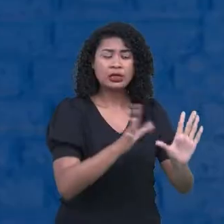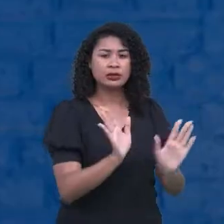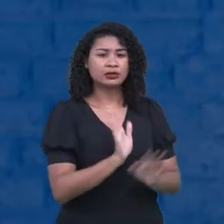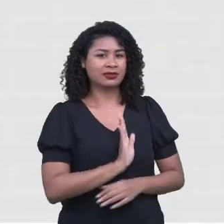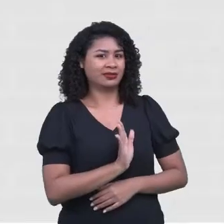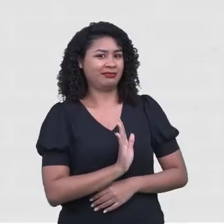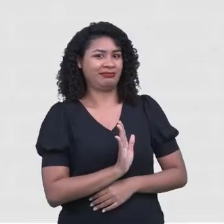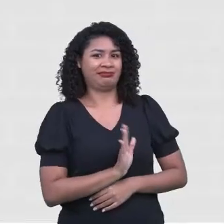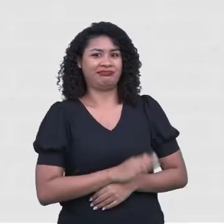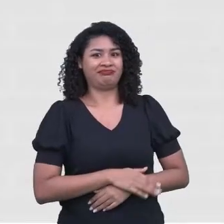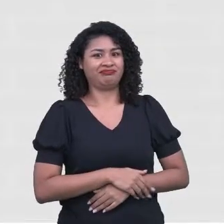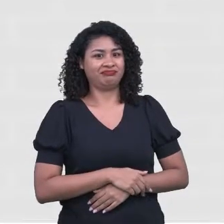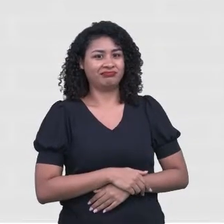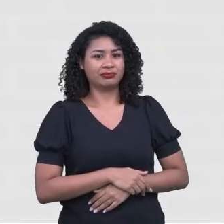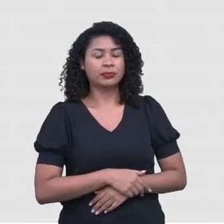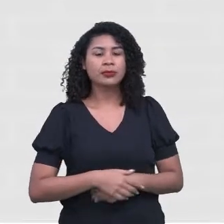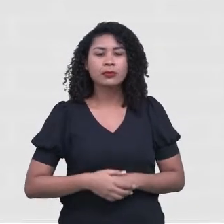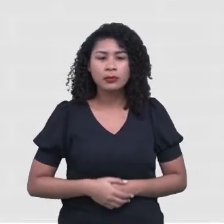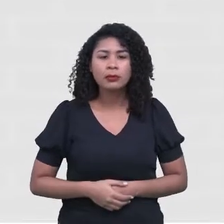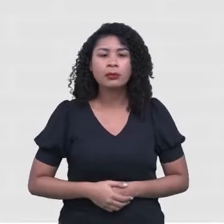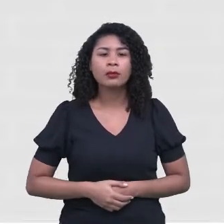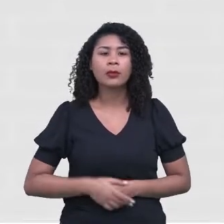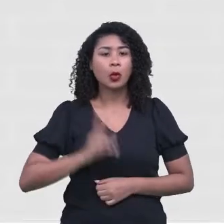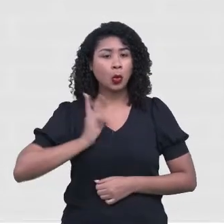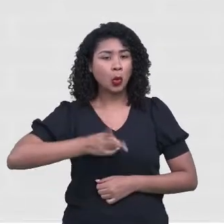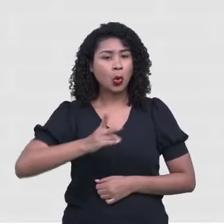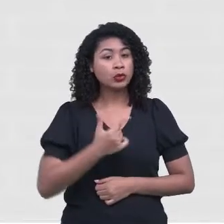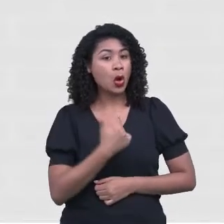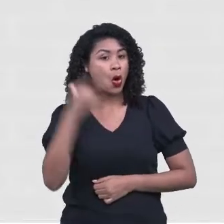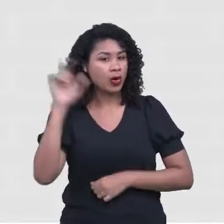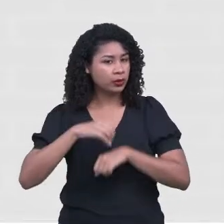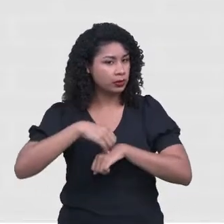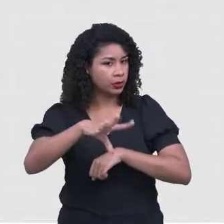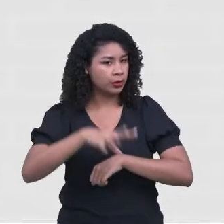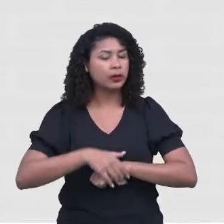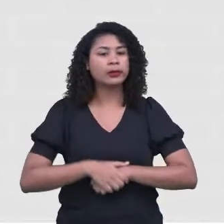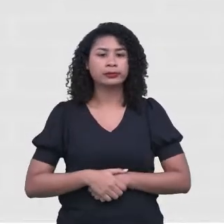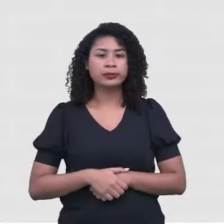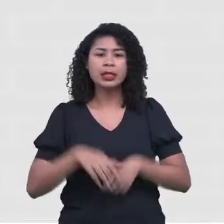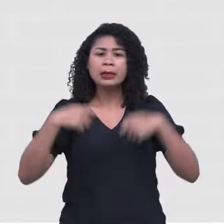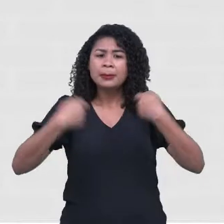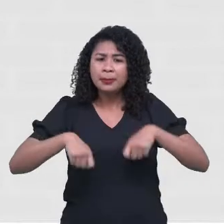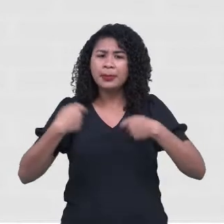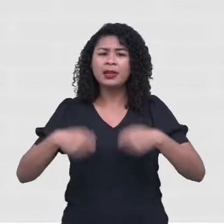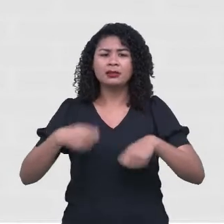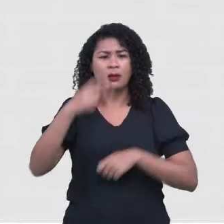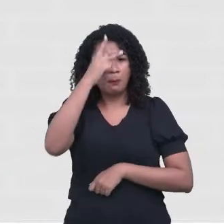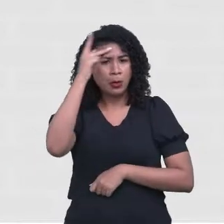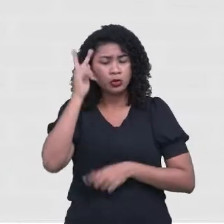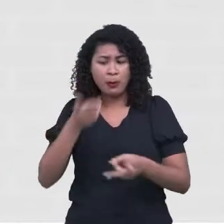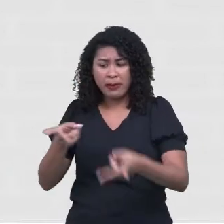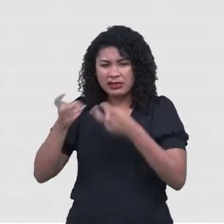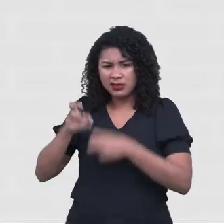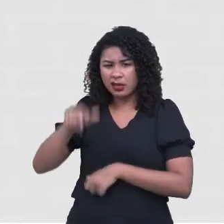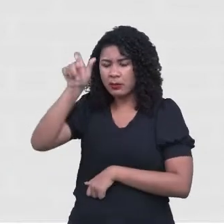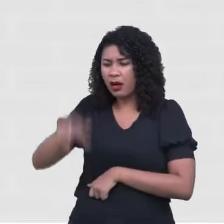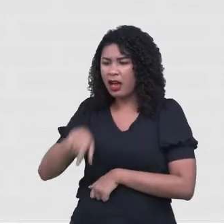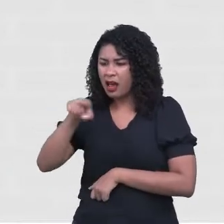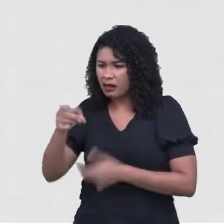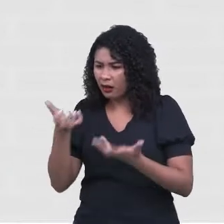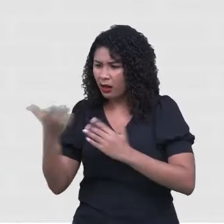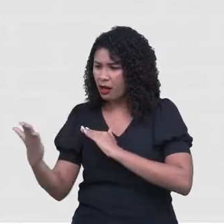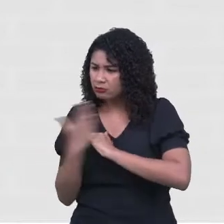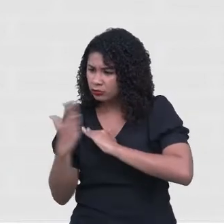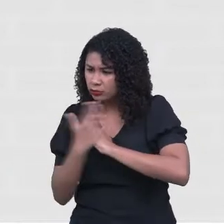Continuando. Dedique as pessoas, né? Que são essenciais para você. Coloque esse tempinho para dedicar para as